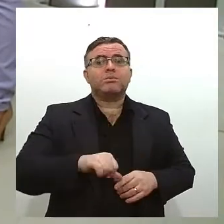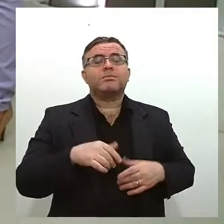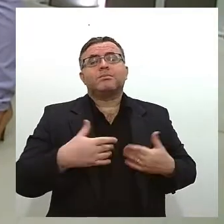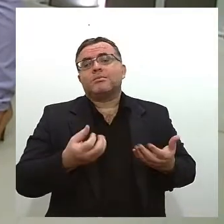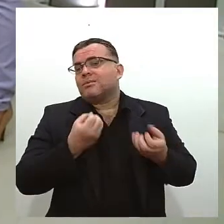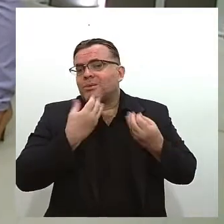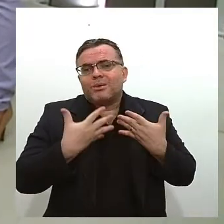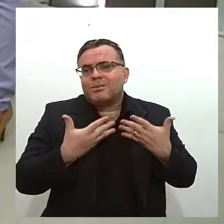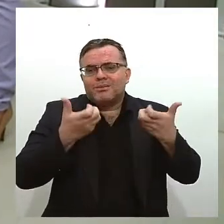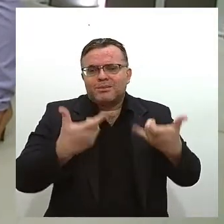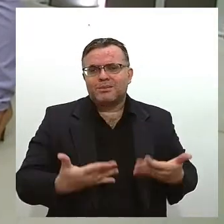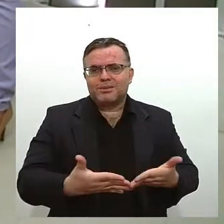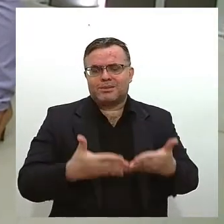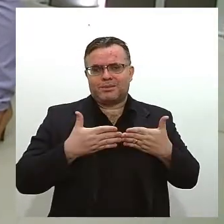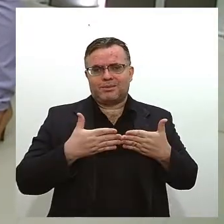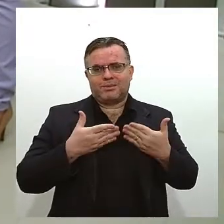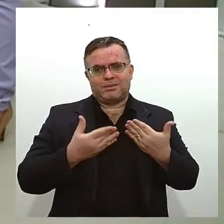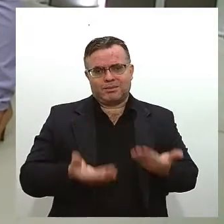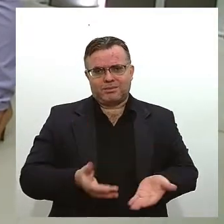ainda aqui no estado?